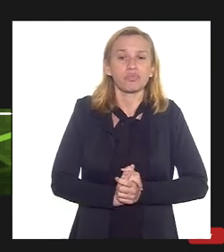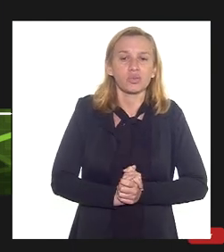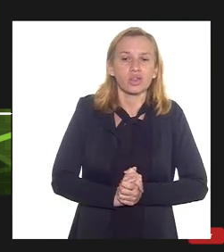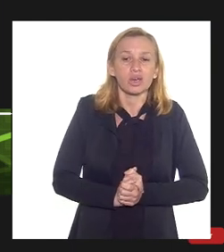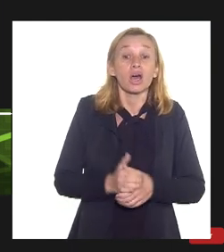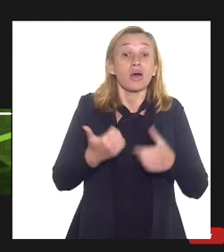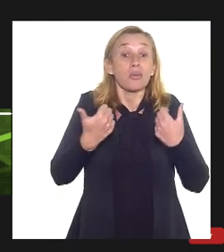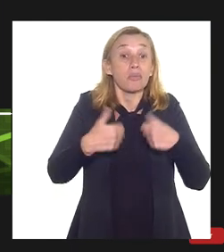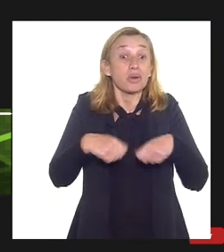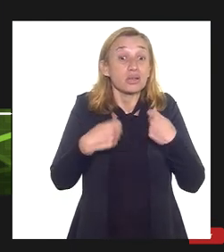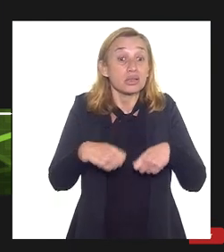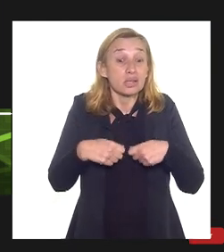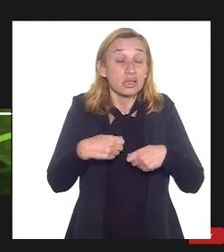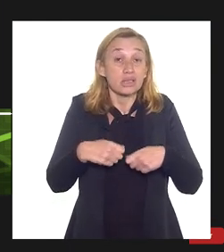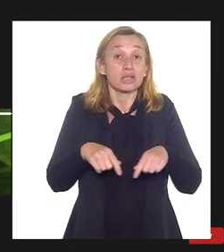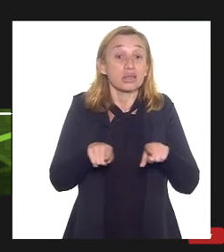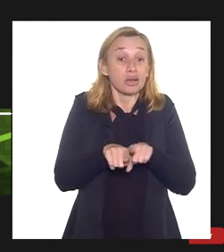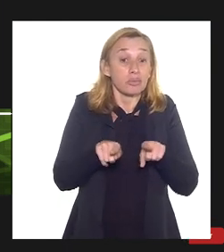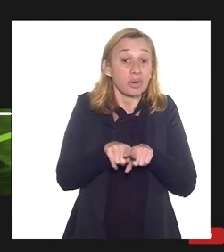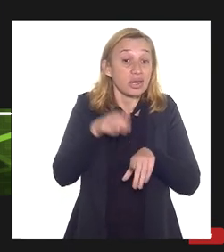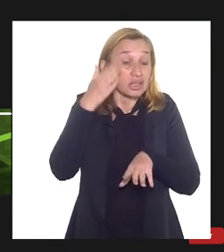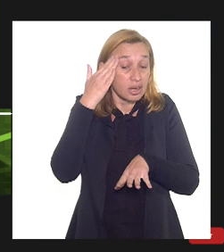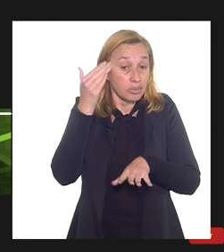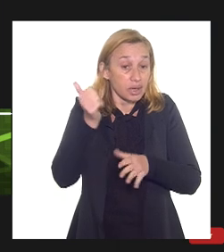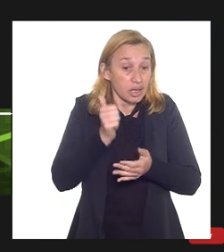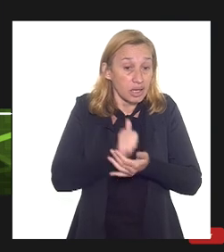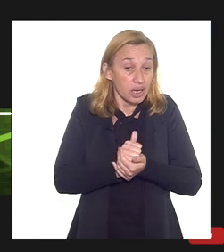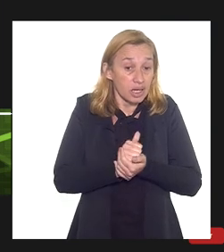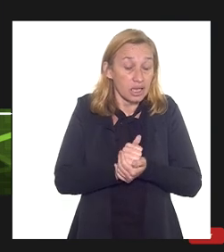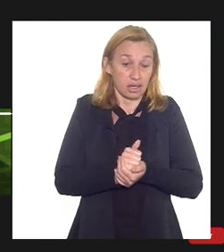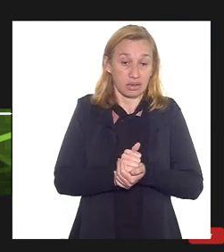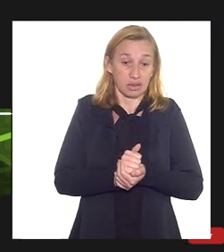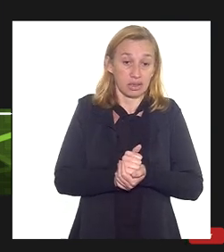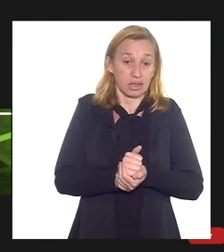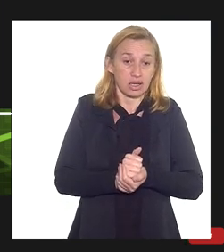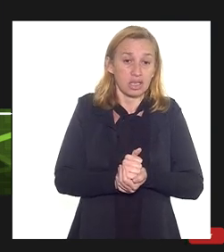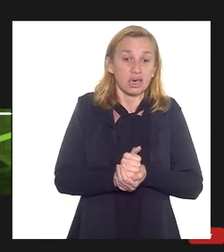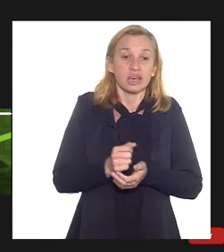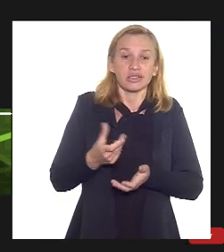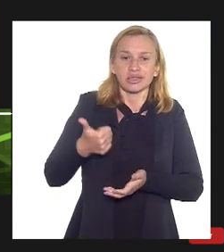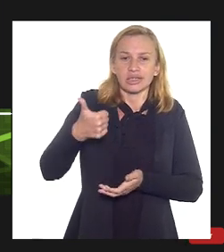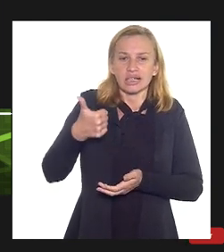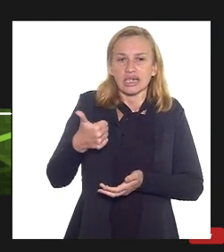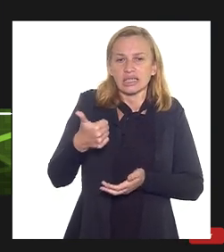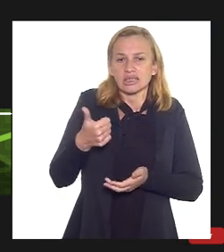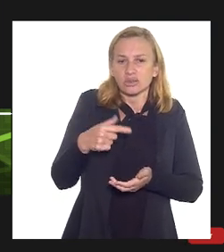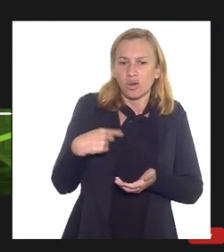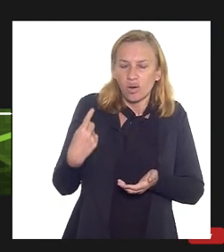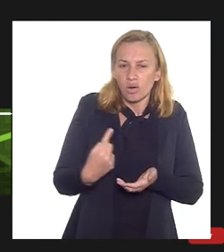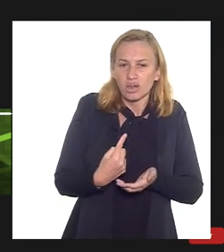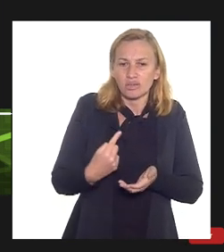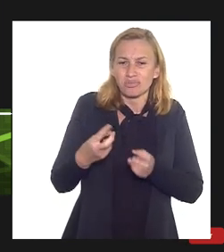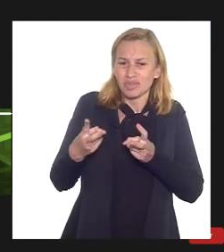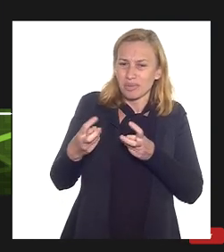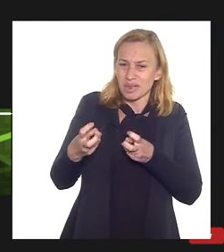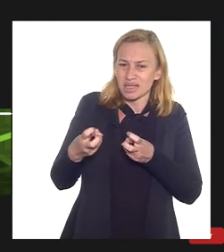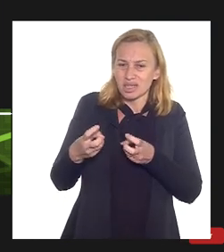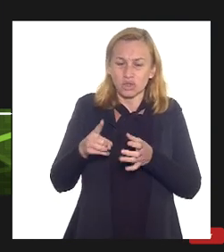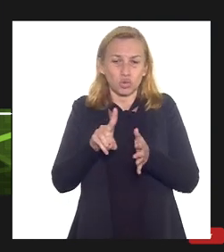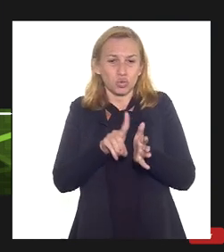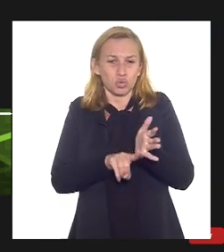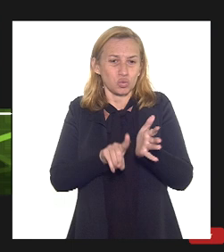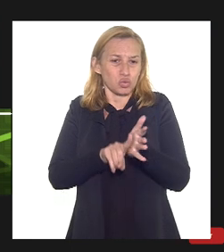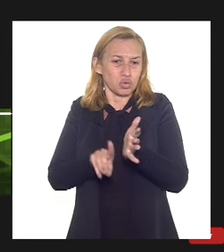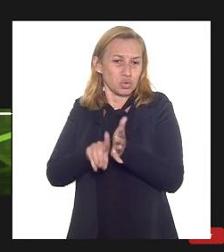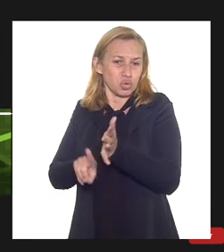precisa vir à tona senão a gente vai considerar que a gente está sempre sendo subtraído dos nossos recursos